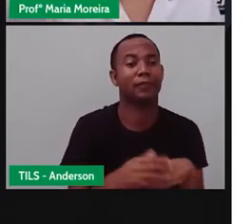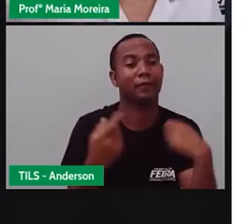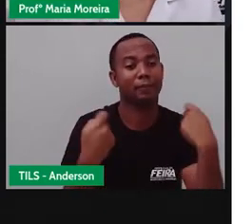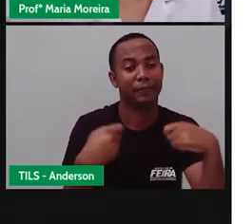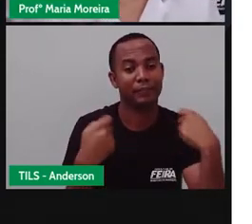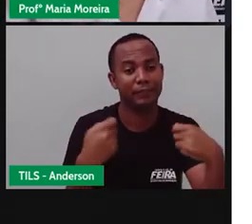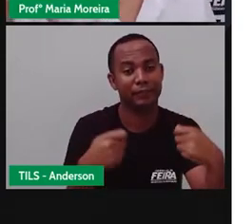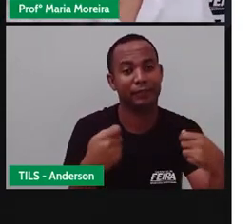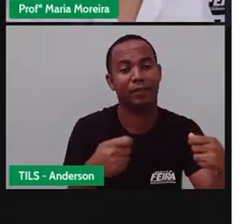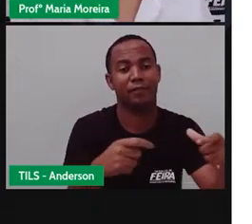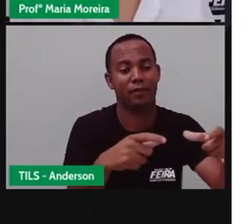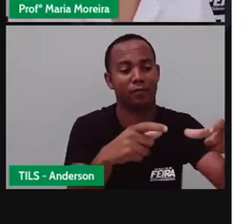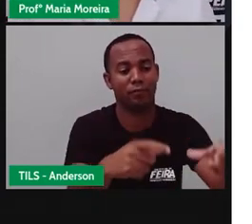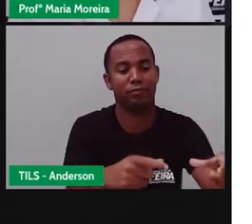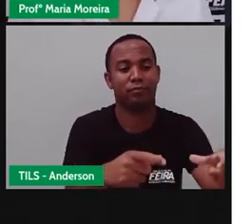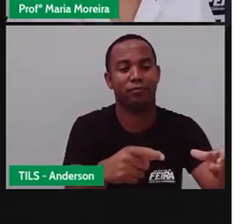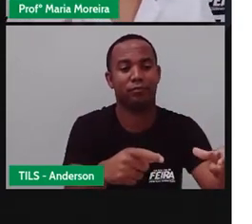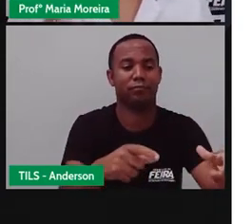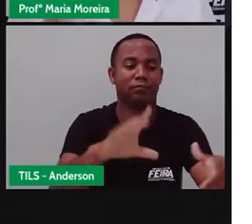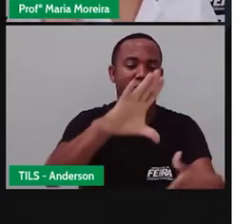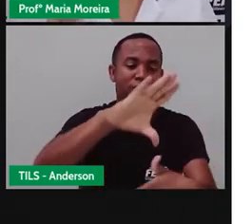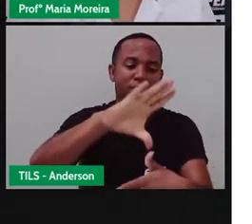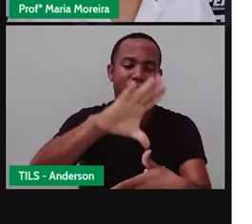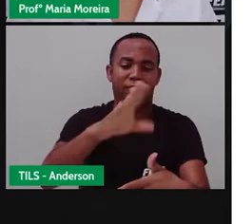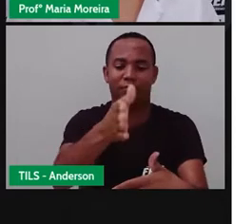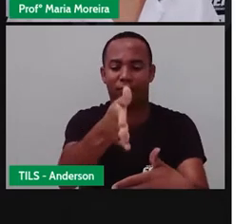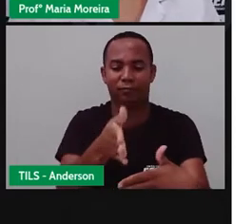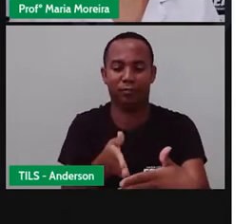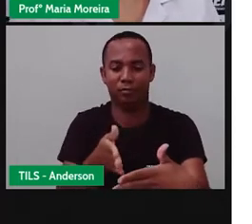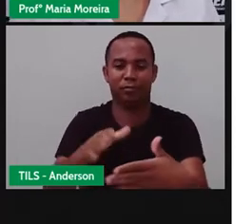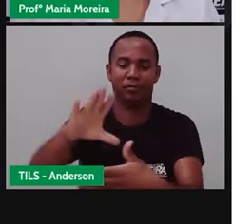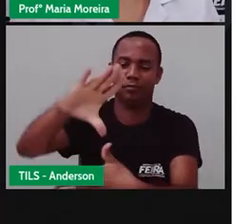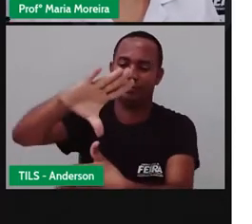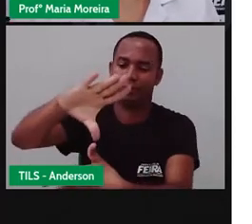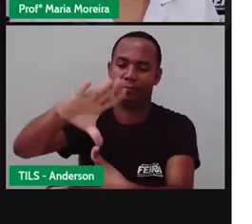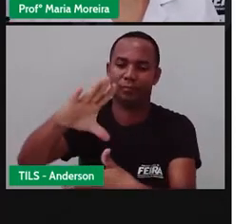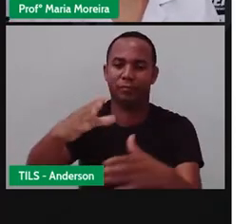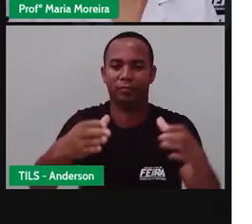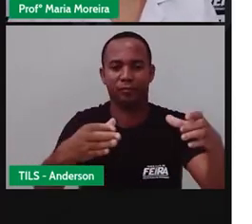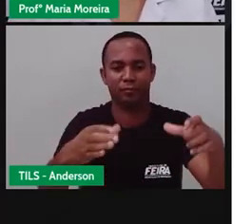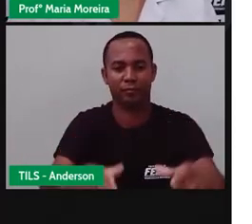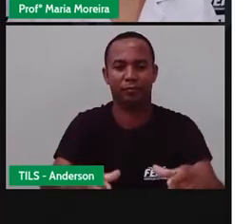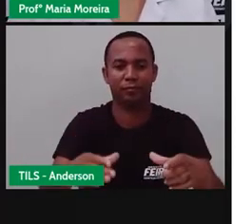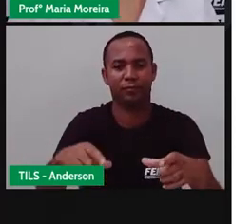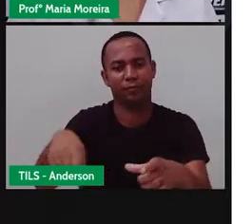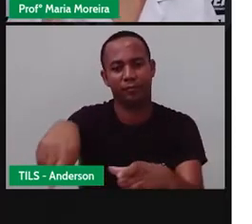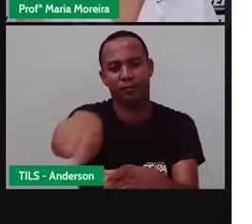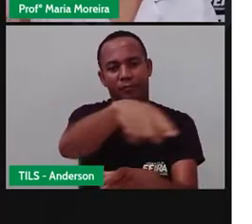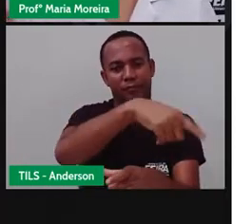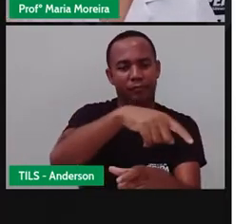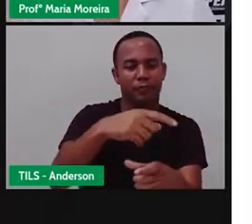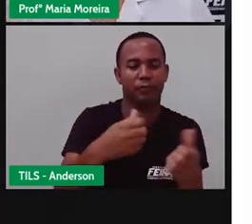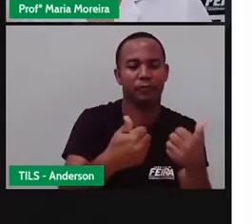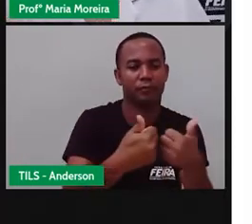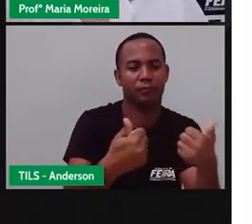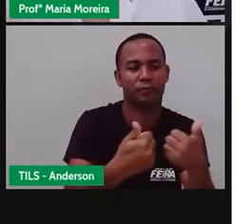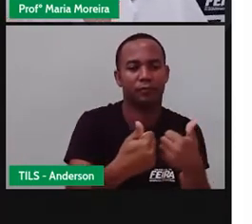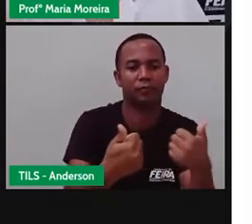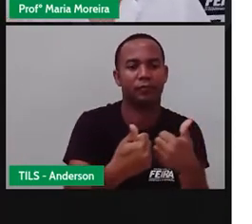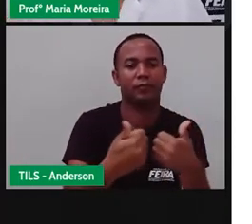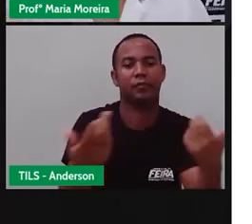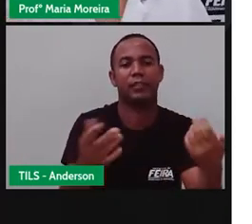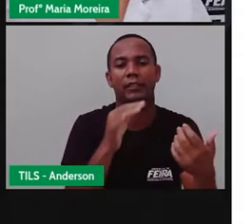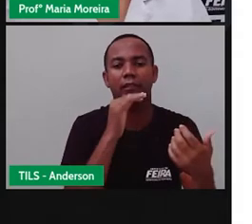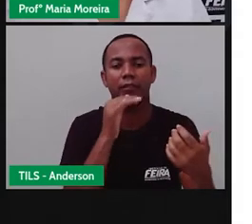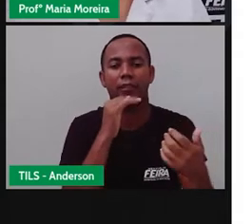para subdividir. E você sabe, quando eu falo, olha, é... Casebe. Olha, fica próximo ao shopping Boulevard.